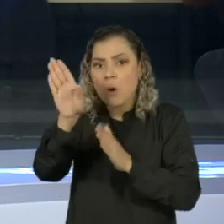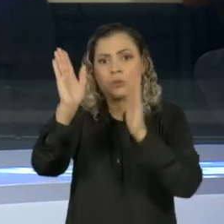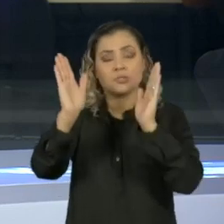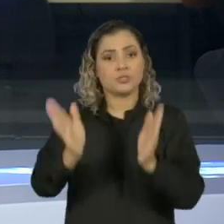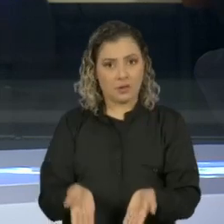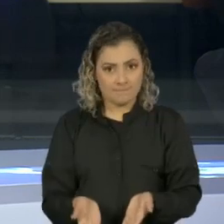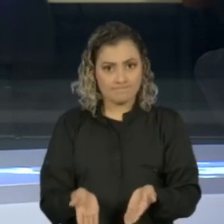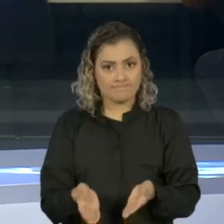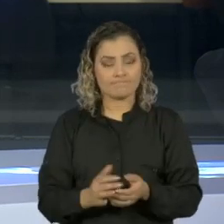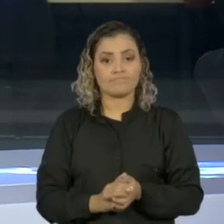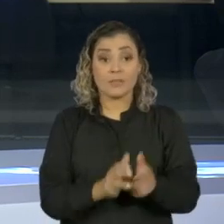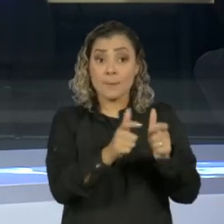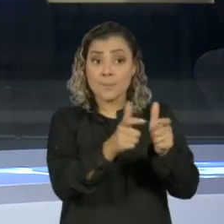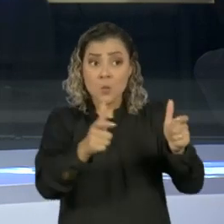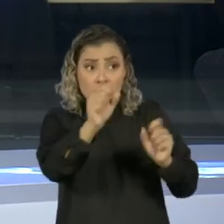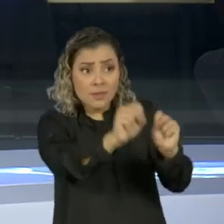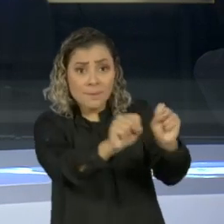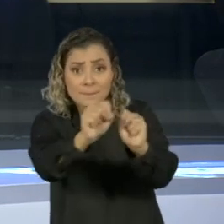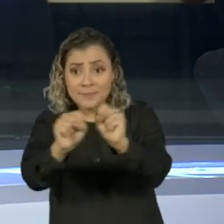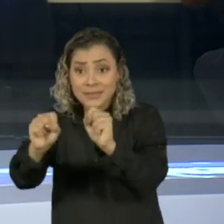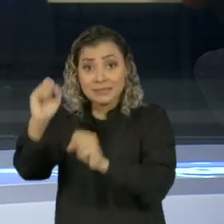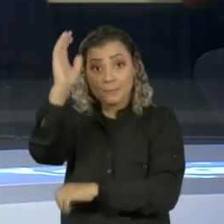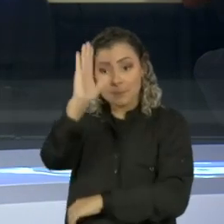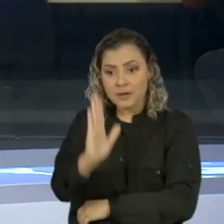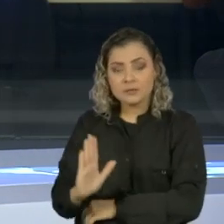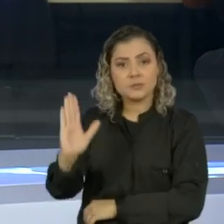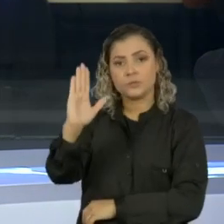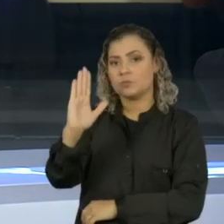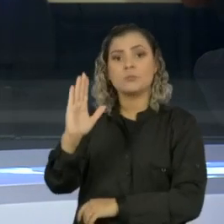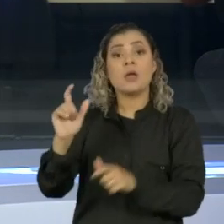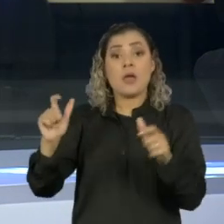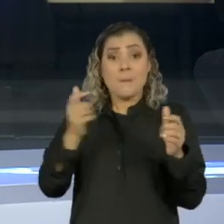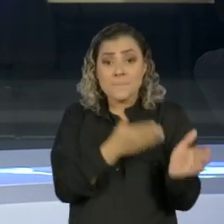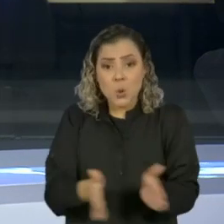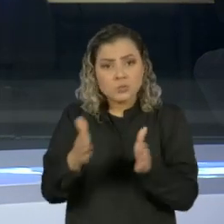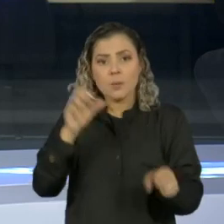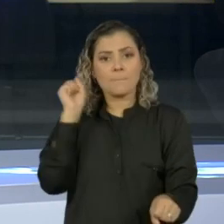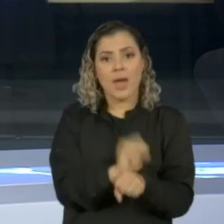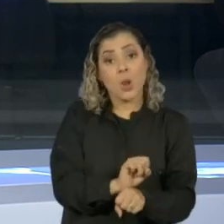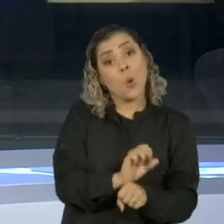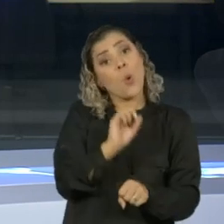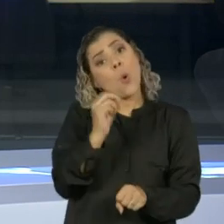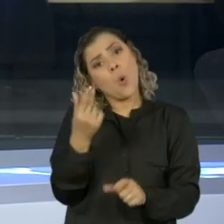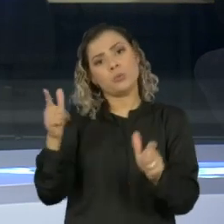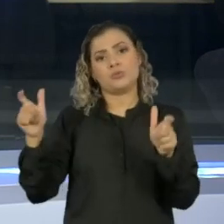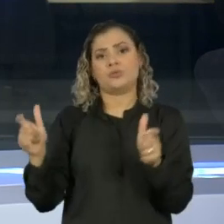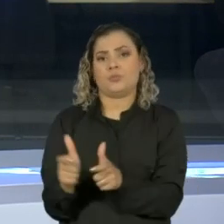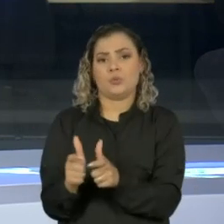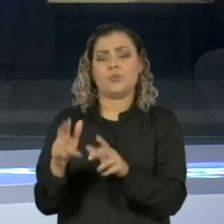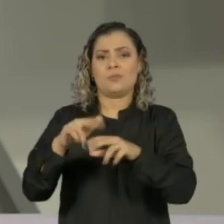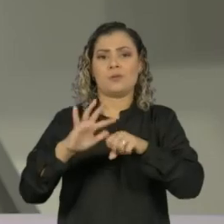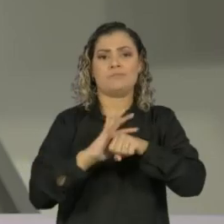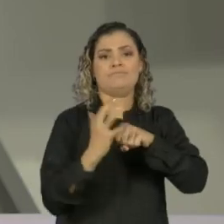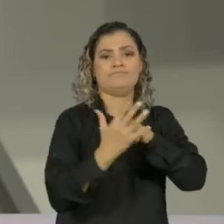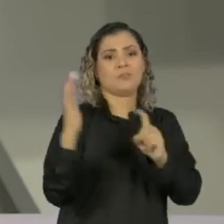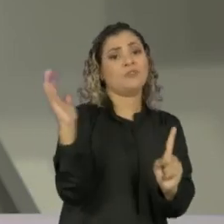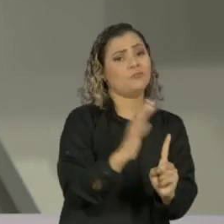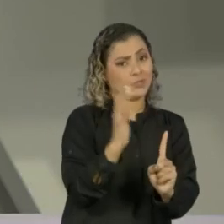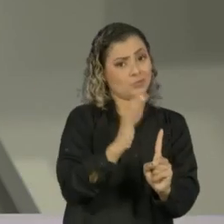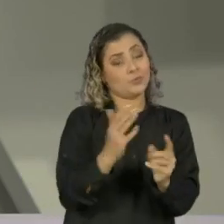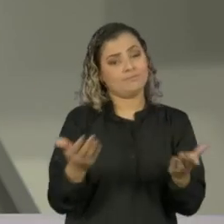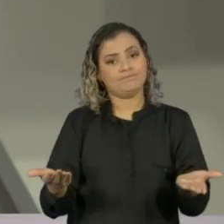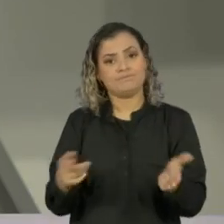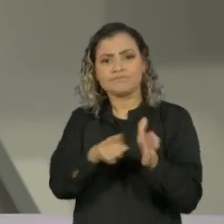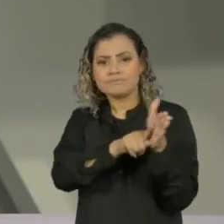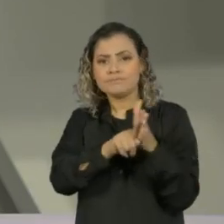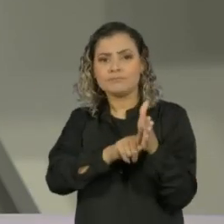A teoria das indústrias brasileiras reduziu ou parou completamente a produção por causa da crise do coronavírus. Pesquisa